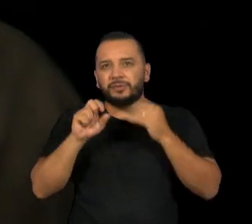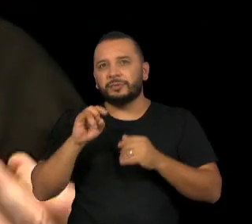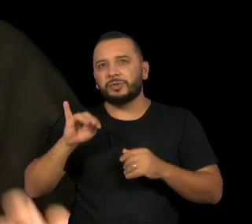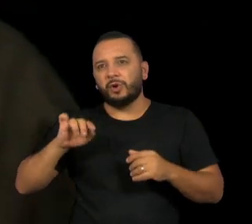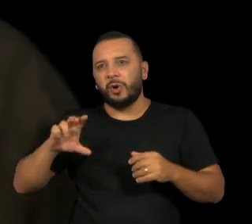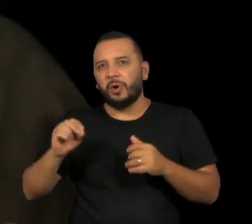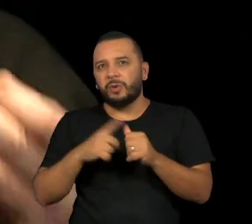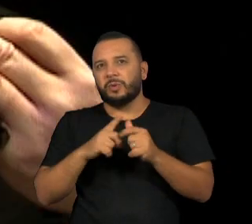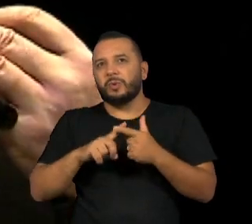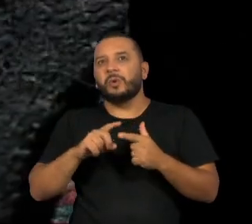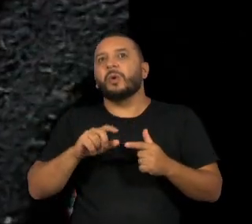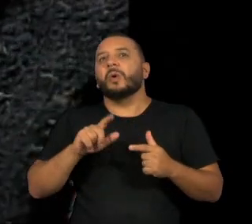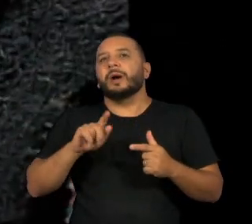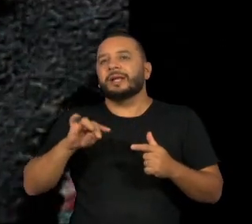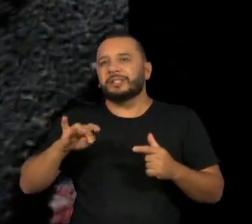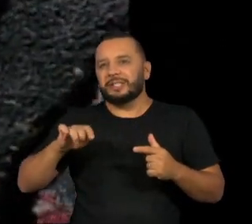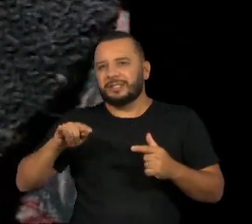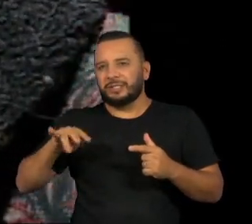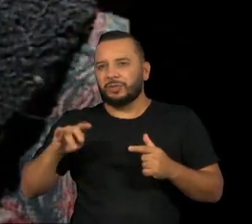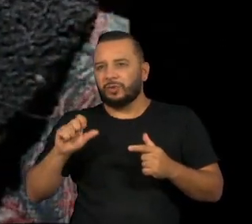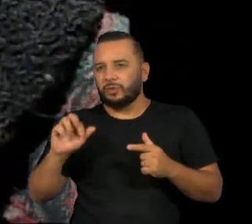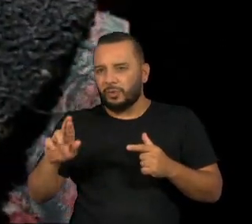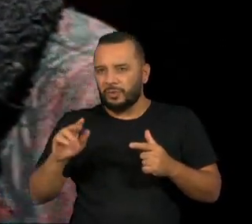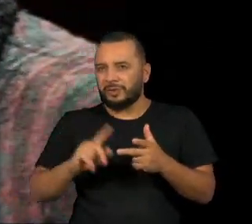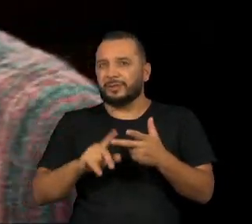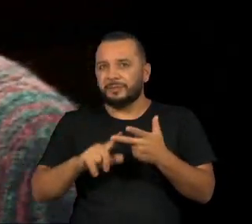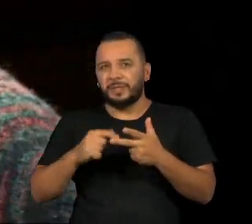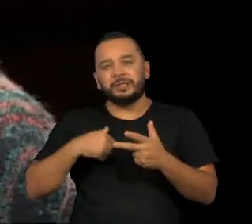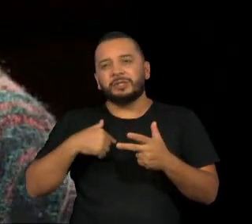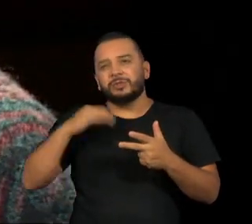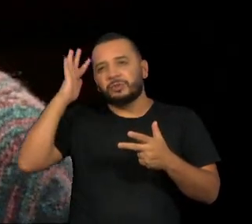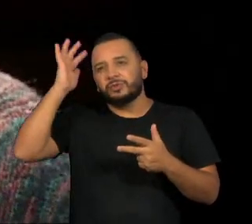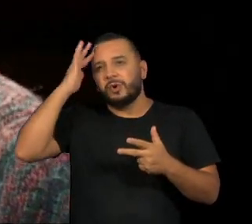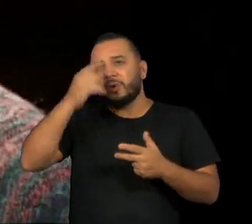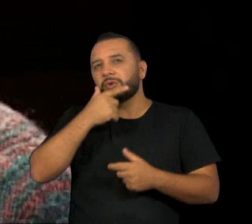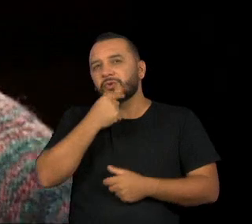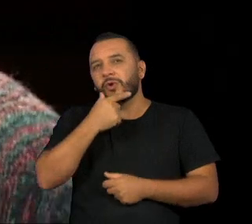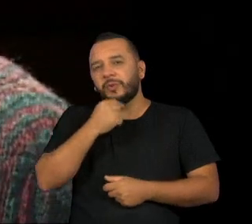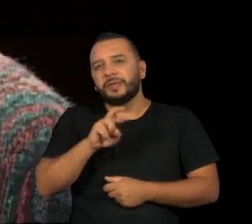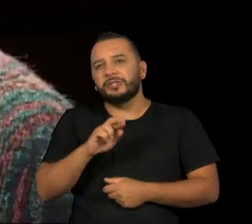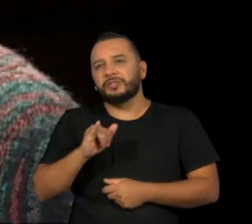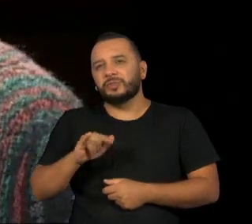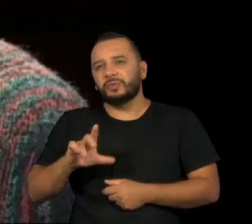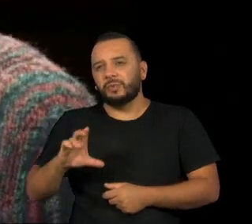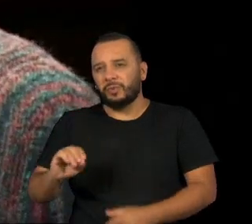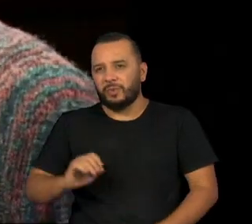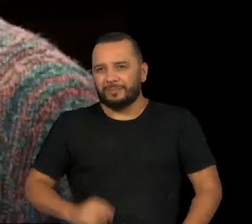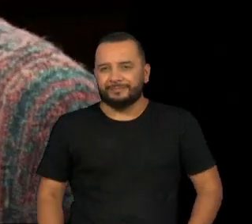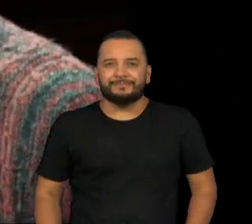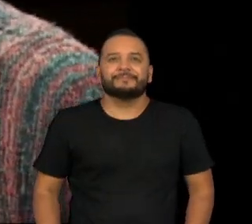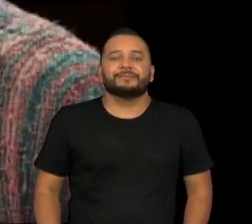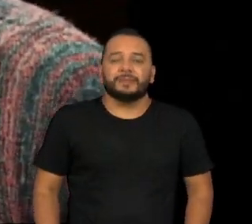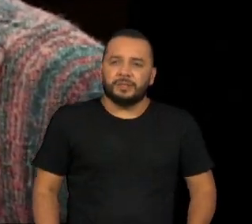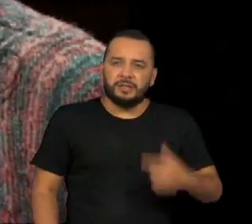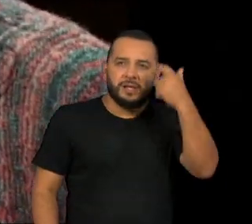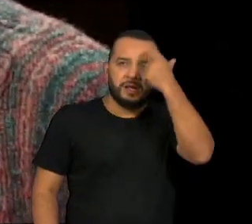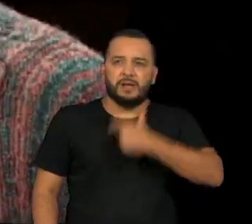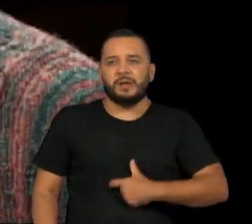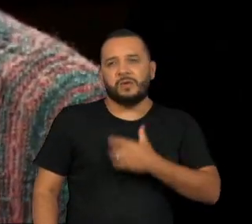o grande inquisidor e sonho de um homem ridículo. Sou um homem